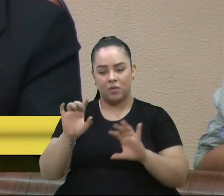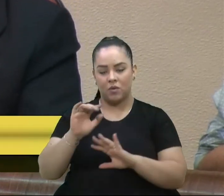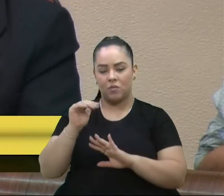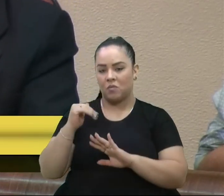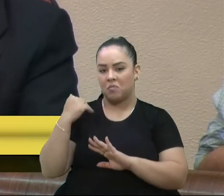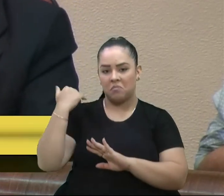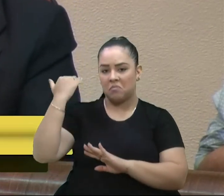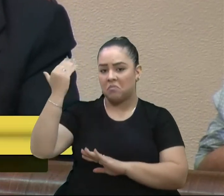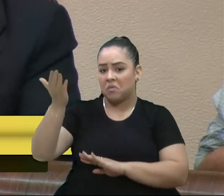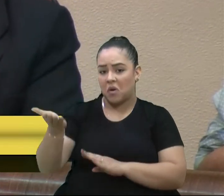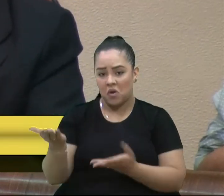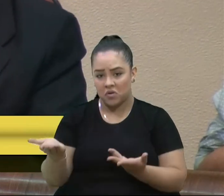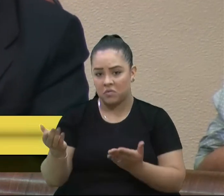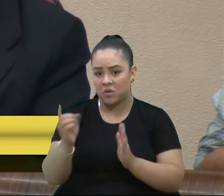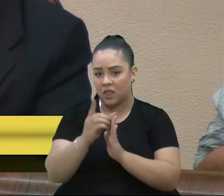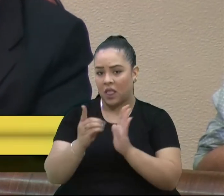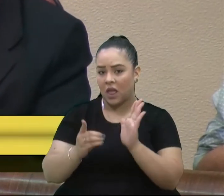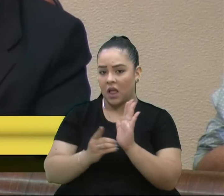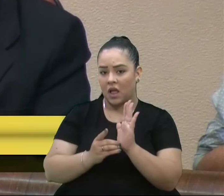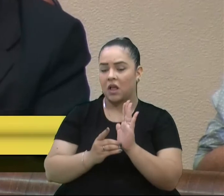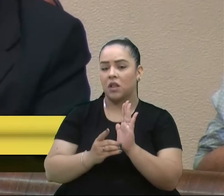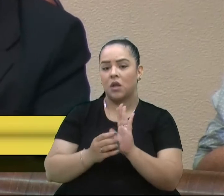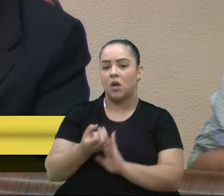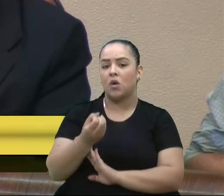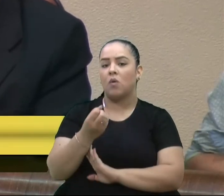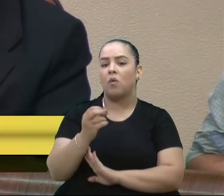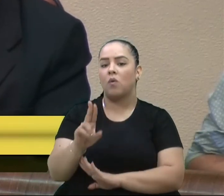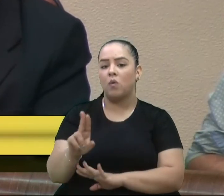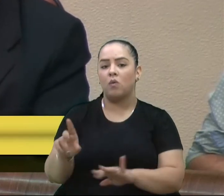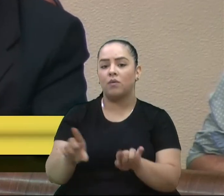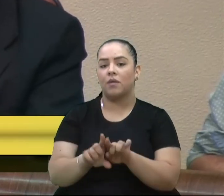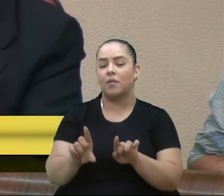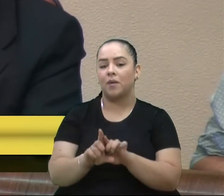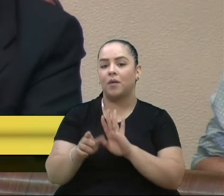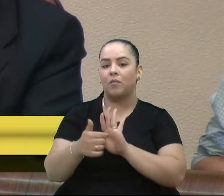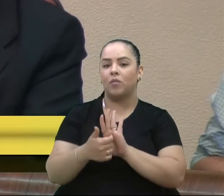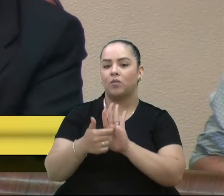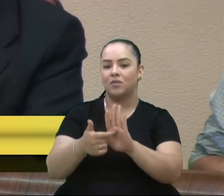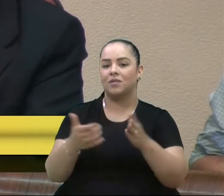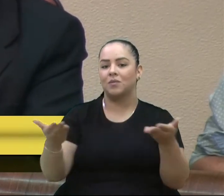década que vem, ou até, inclusive, já está dando, sinalizando,